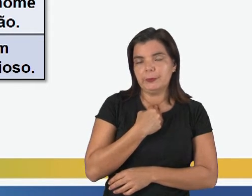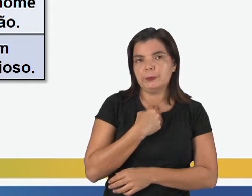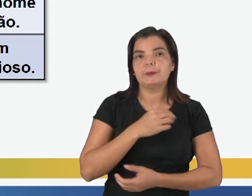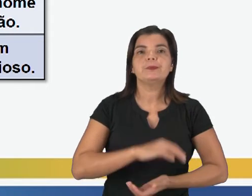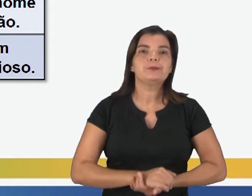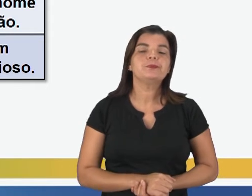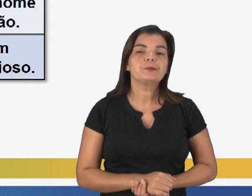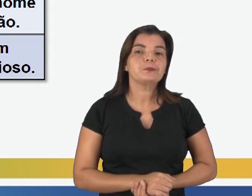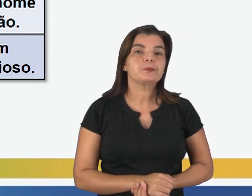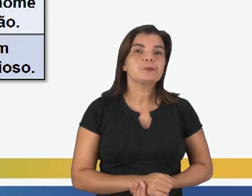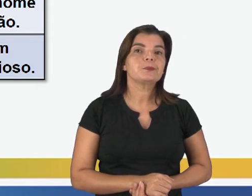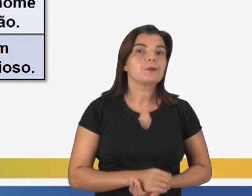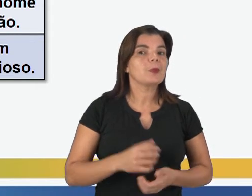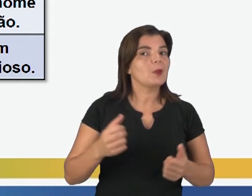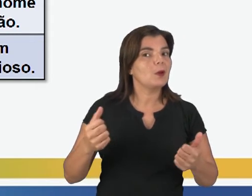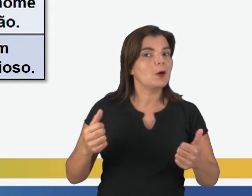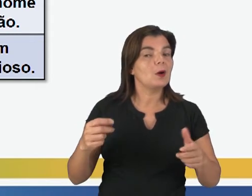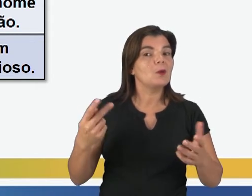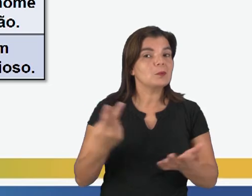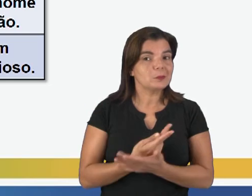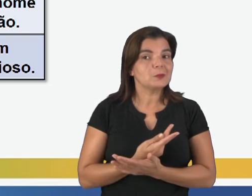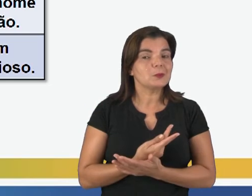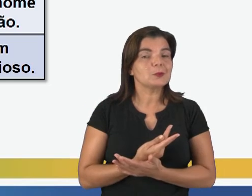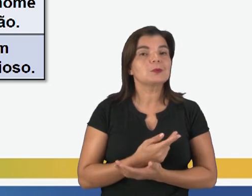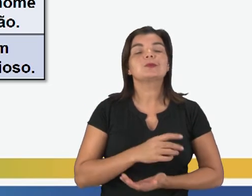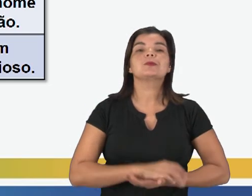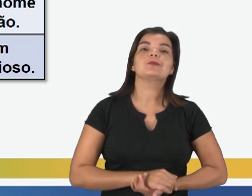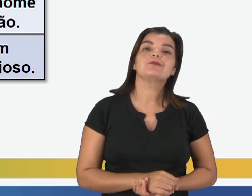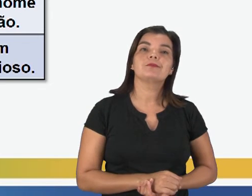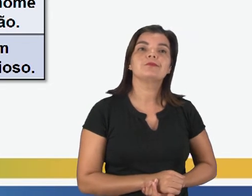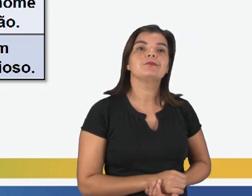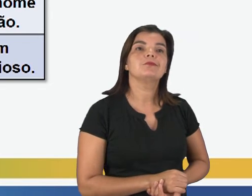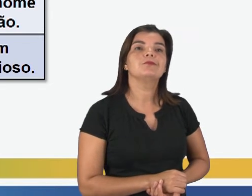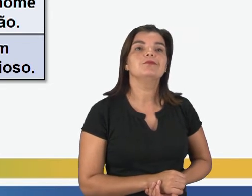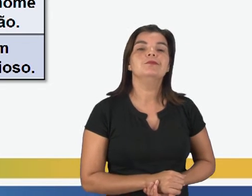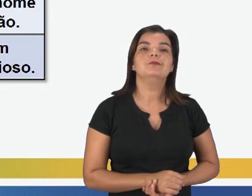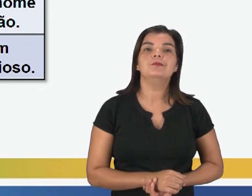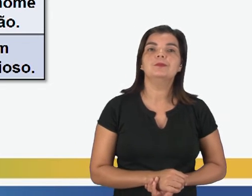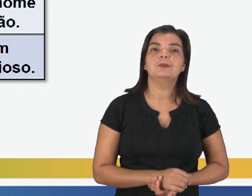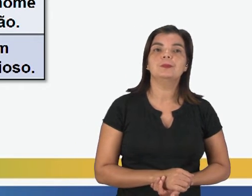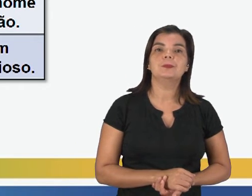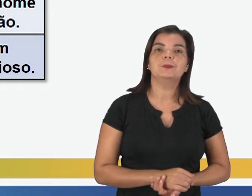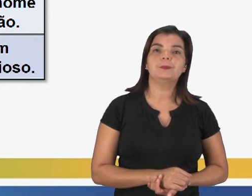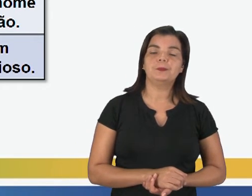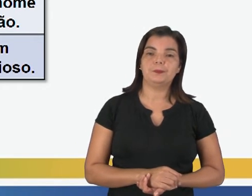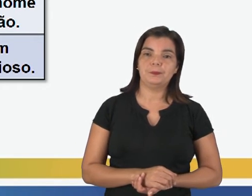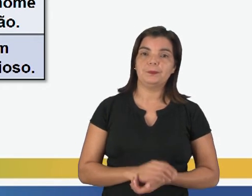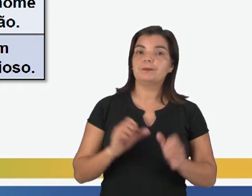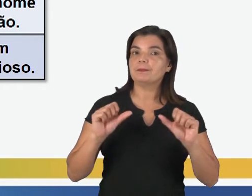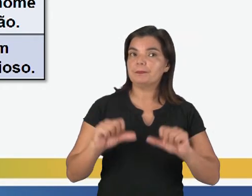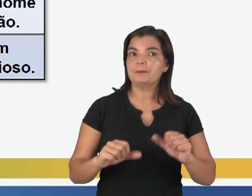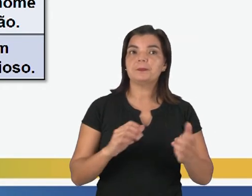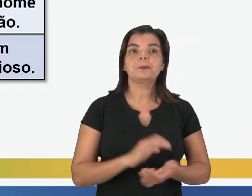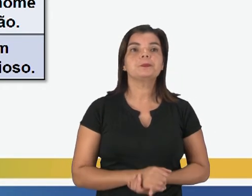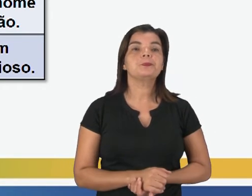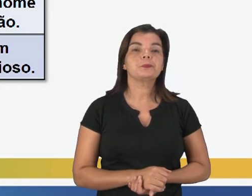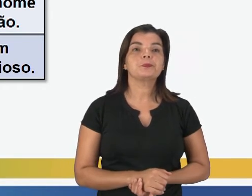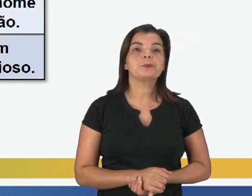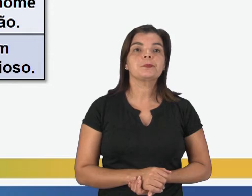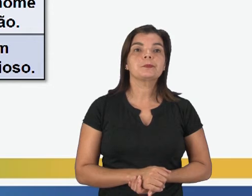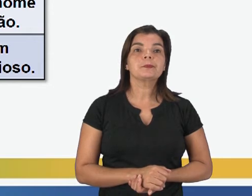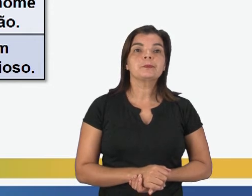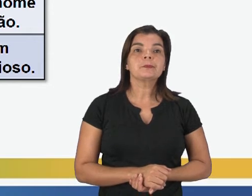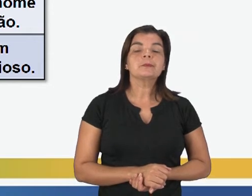Isso é um aspecto positivo no Estado. A meritocracia, na religião, o messianismo é um aspecto negativo.